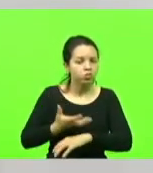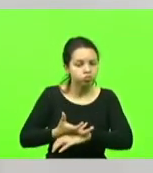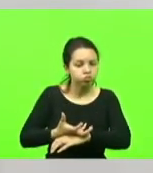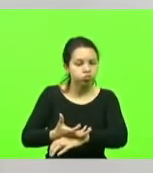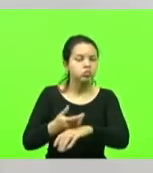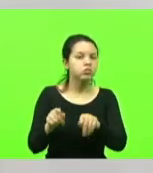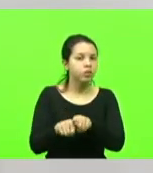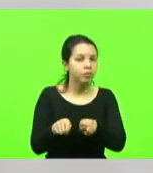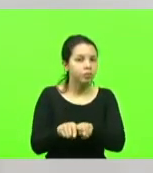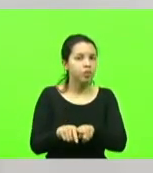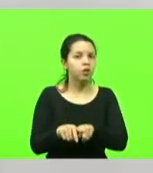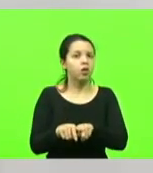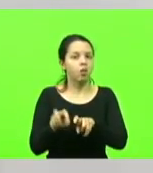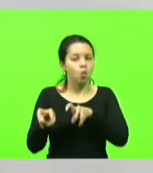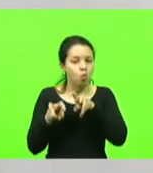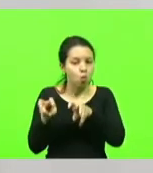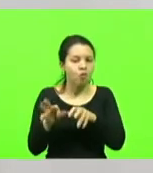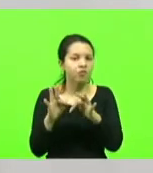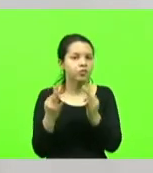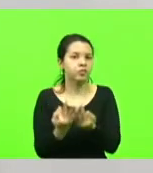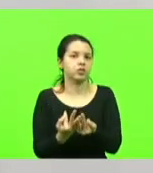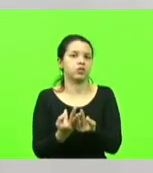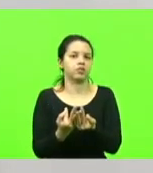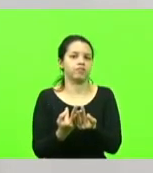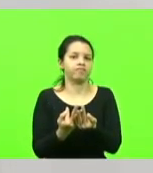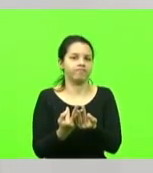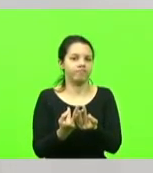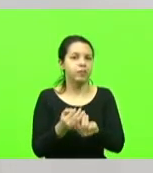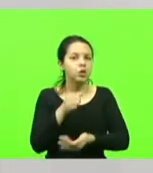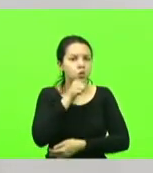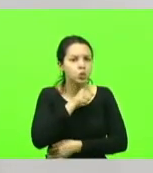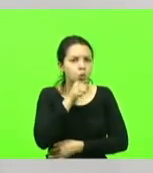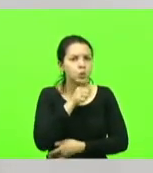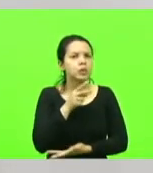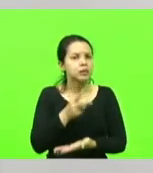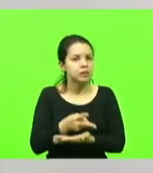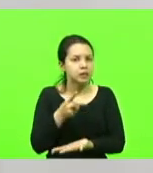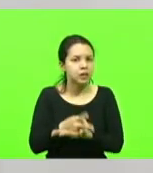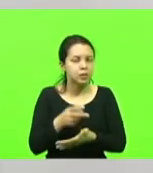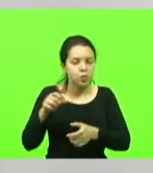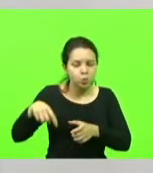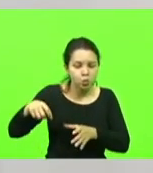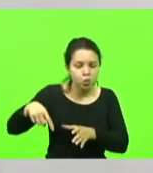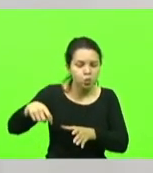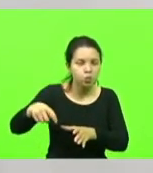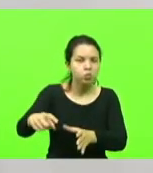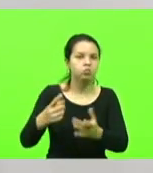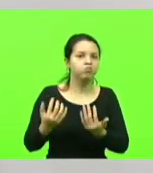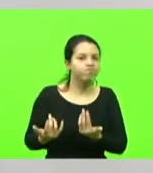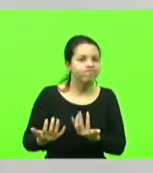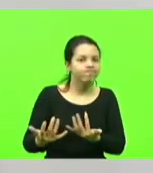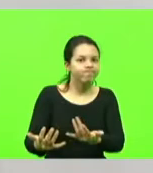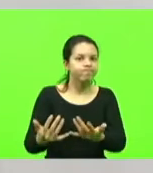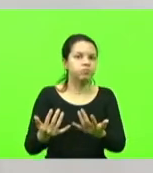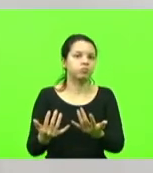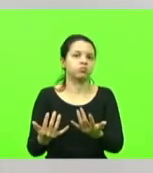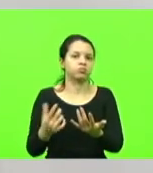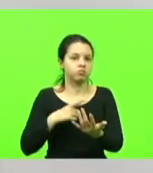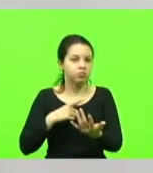pois, mesmo idoso, sempre cultivou a sua chácara, a sua horta,